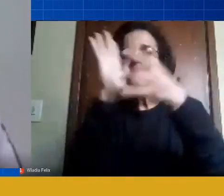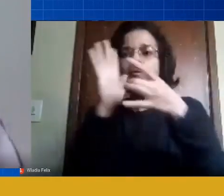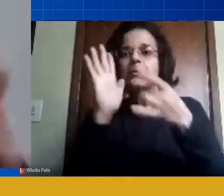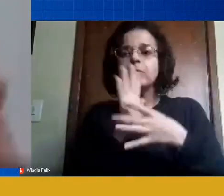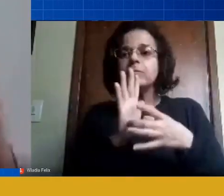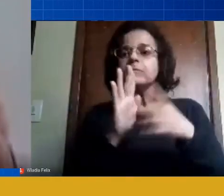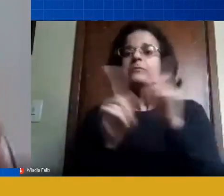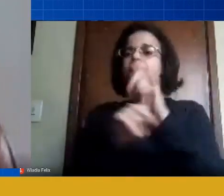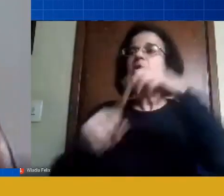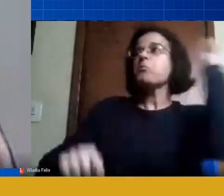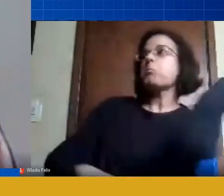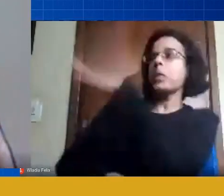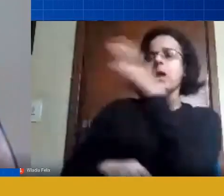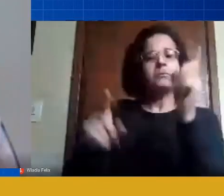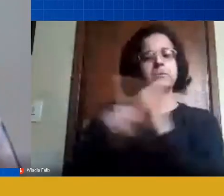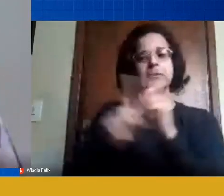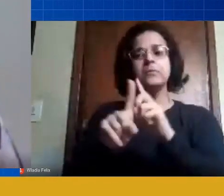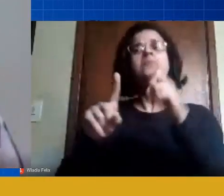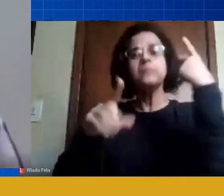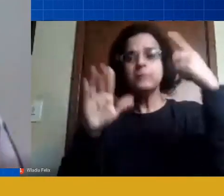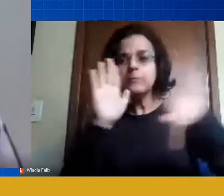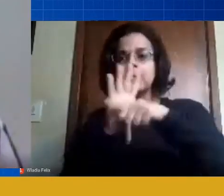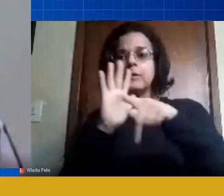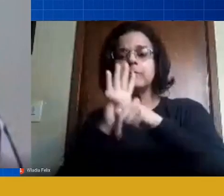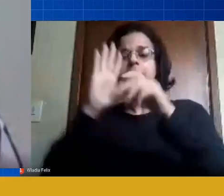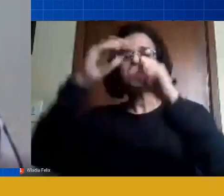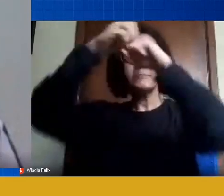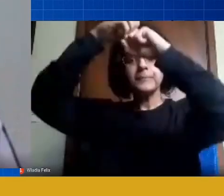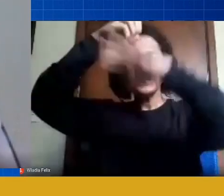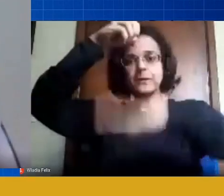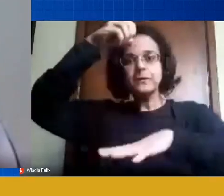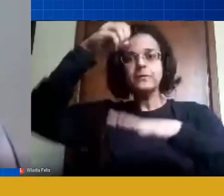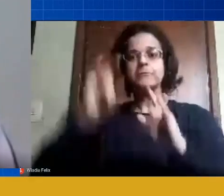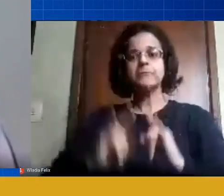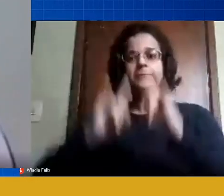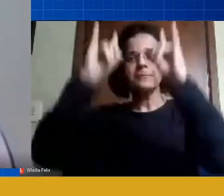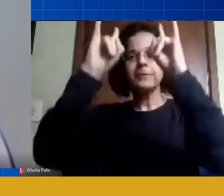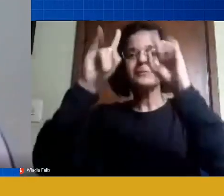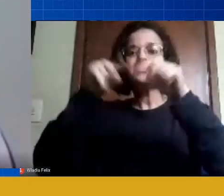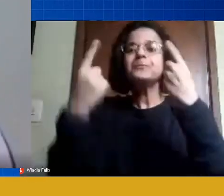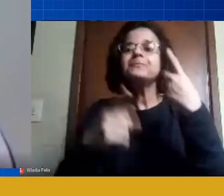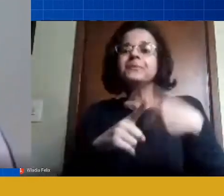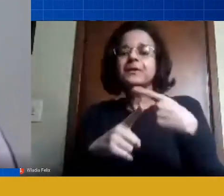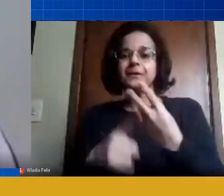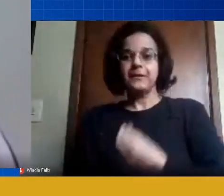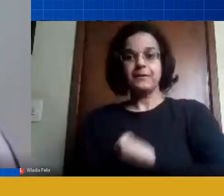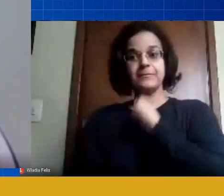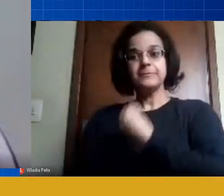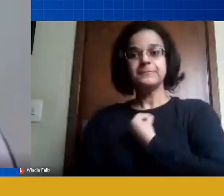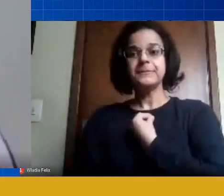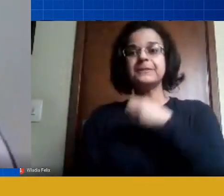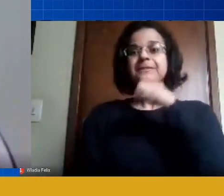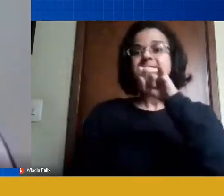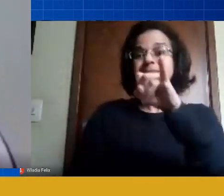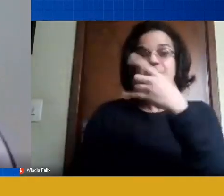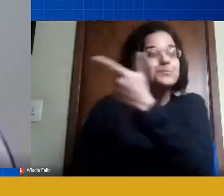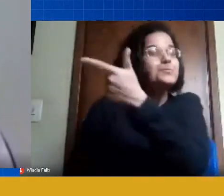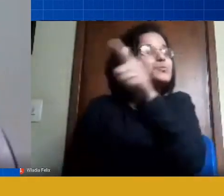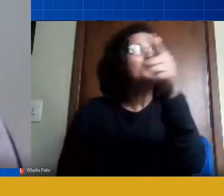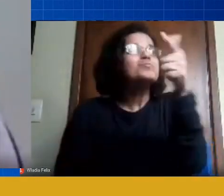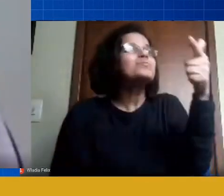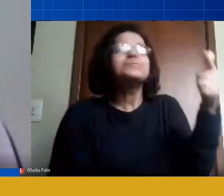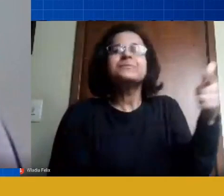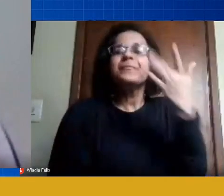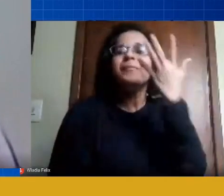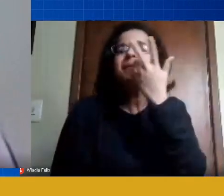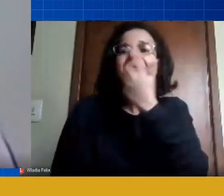lá vandalizar a estrutura do prédio porque é vivo isso tudo é vivo e se você ficar sem a vivência dessas crianças